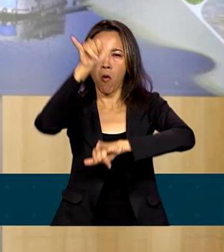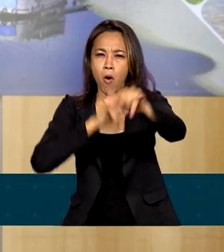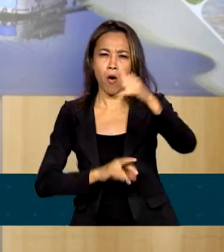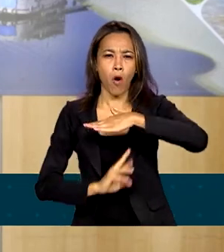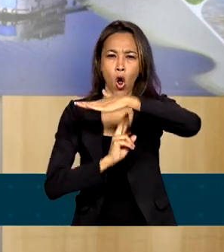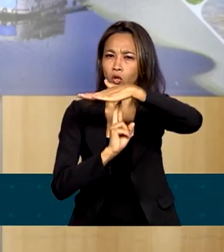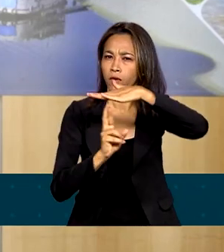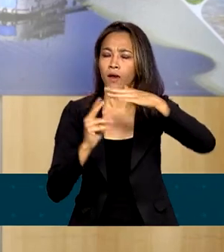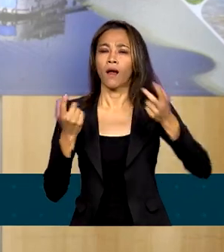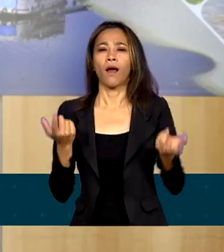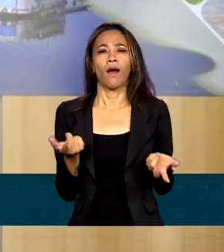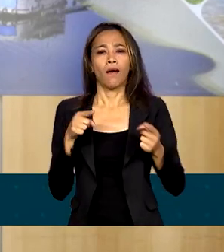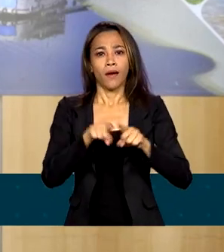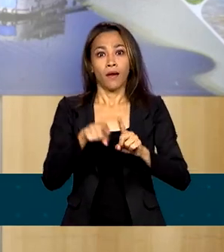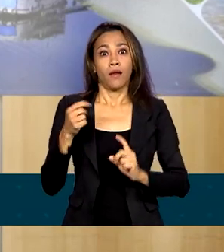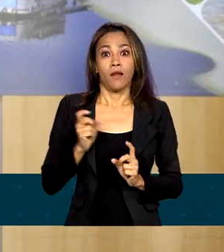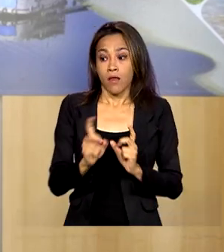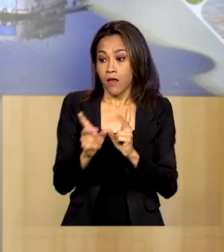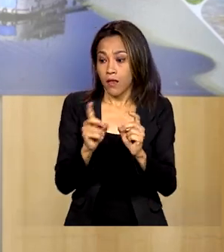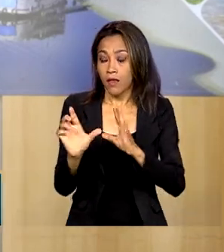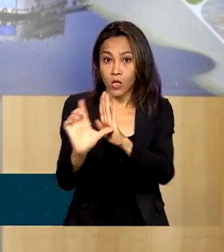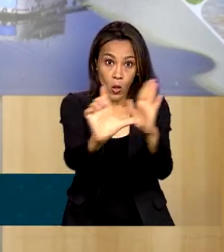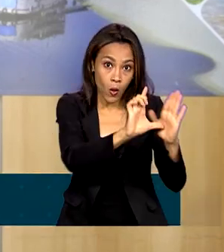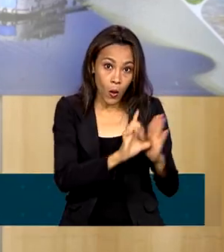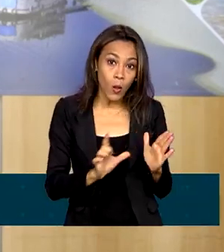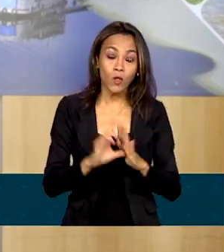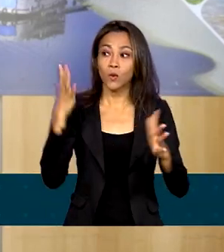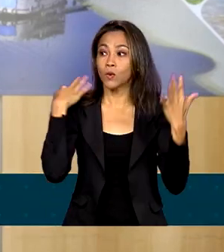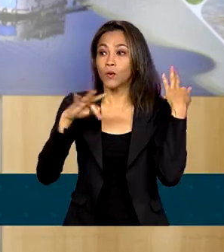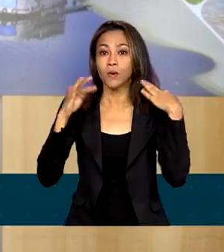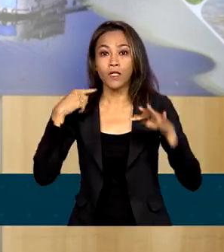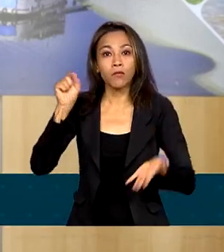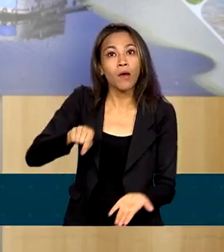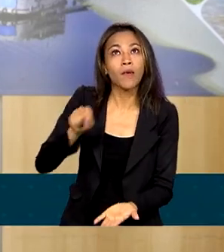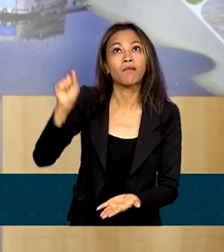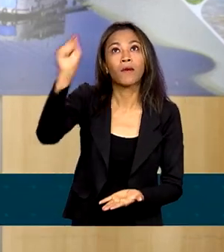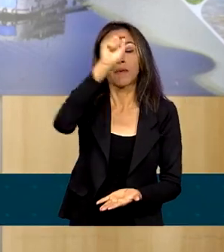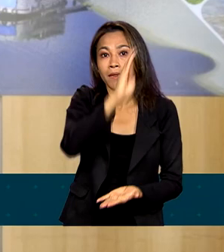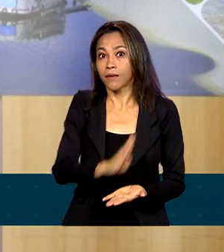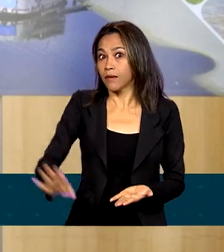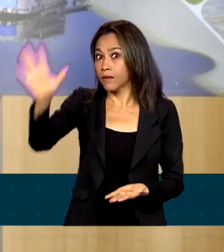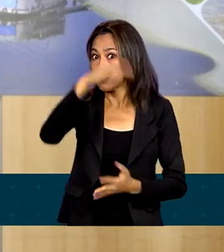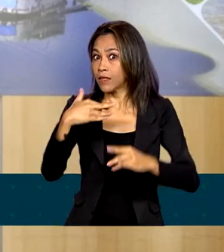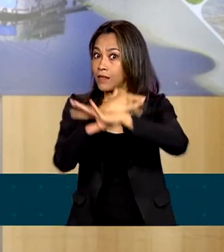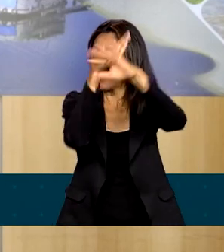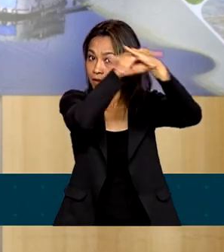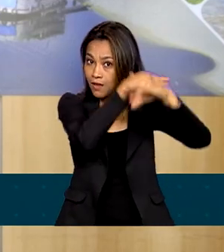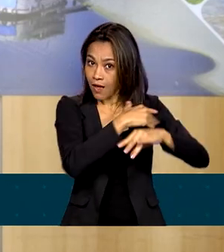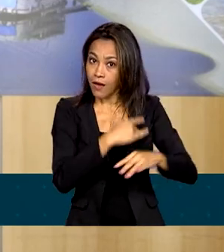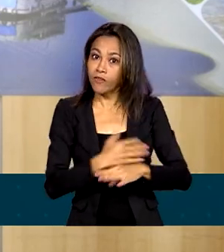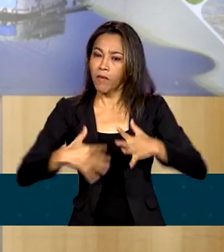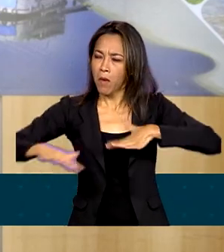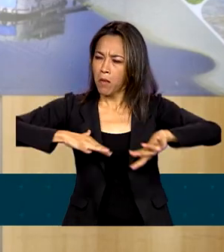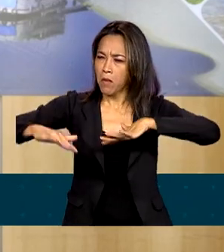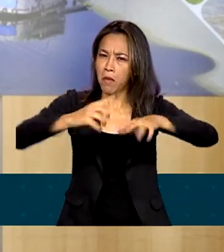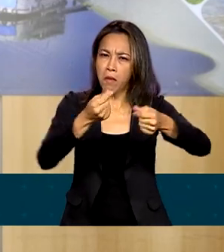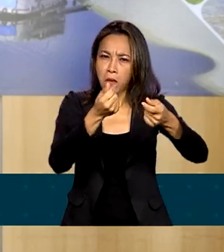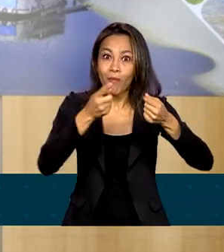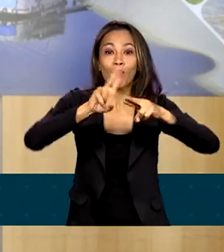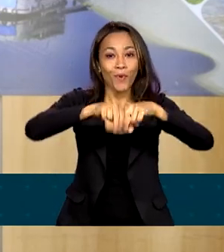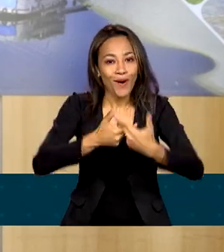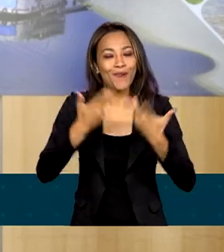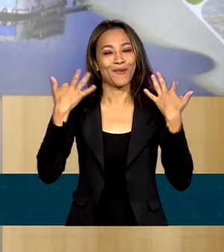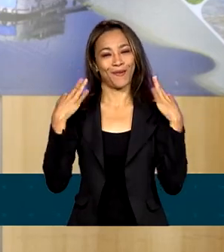comércio, na rede hoteleira, nos atrativos turísticos das cidades, entre outras atividades econômicas movimentadas pelo turismo,